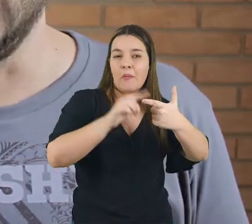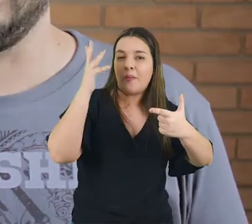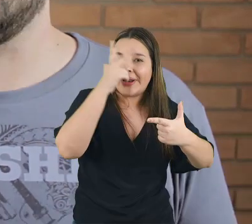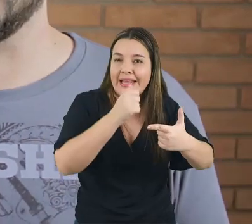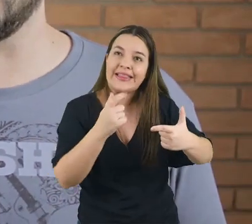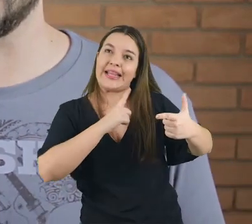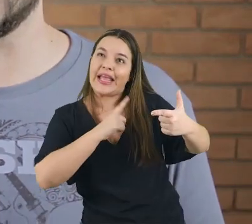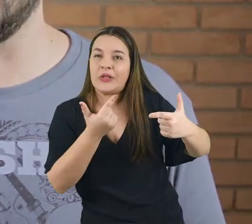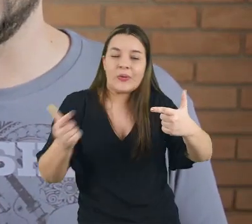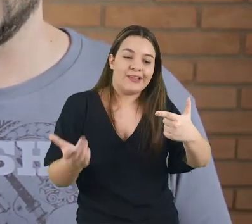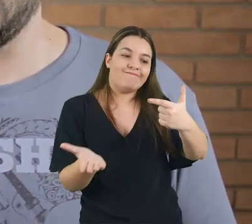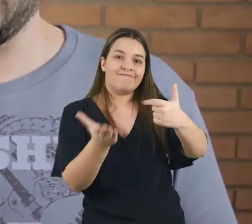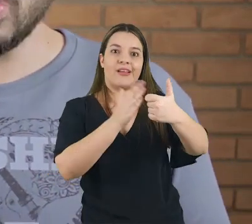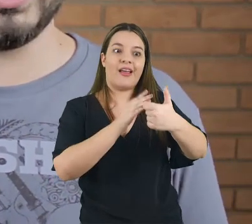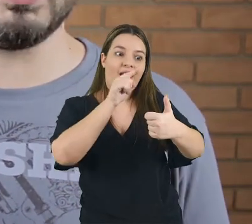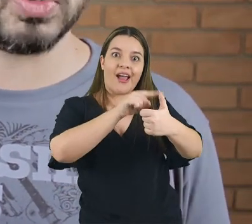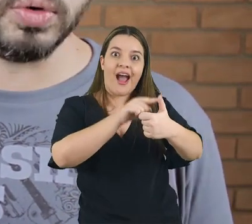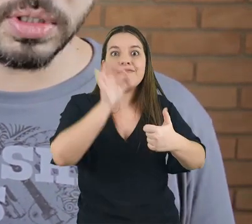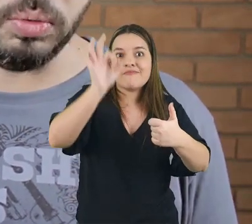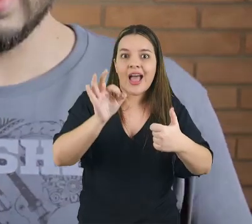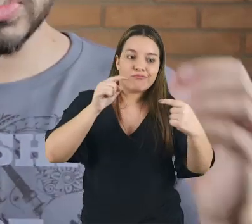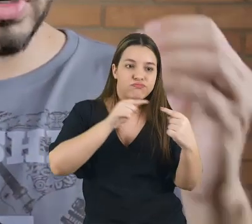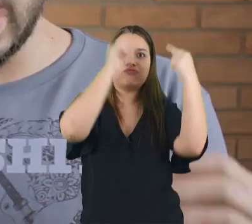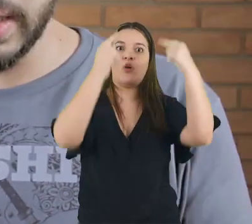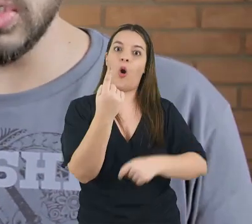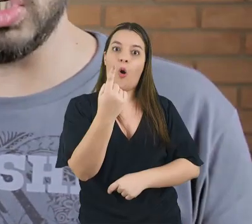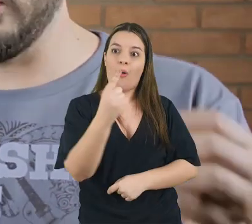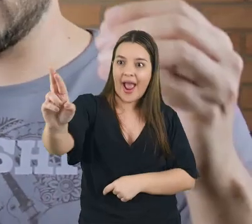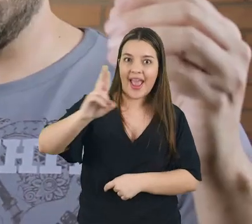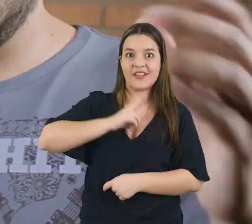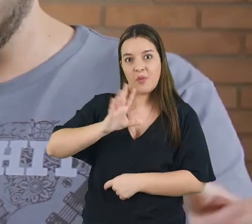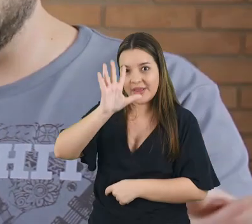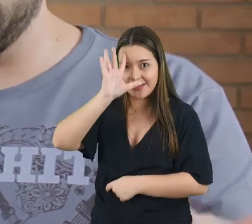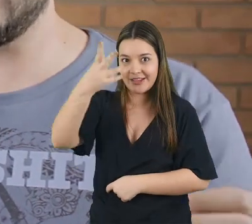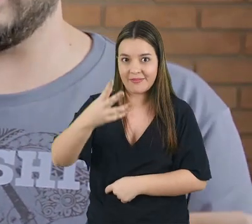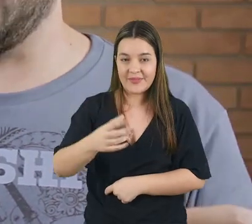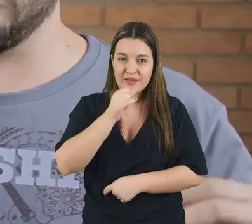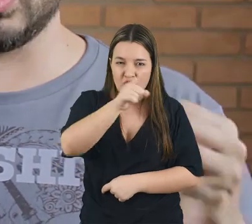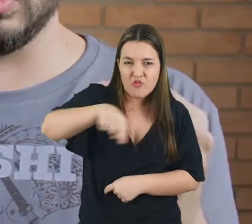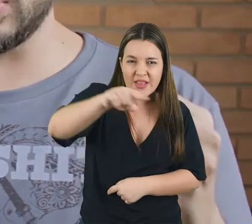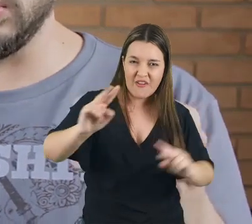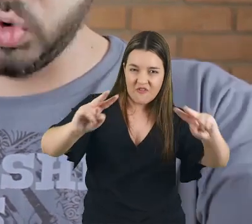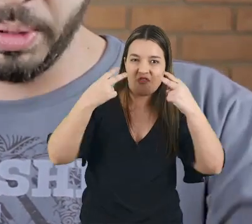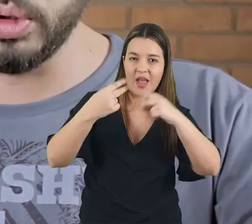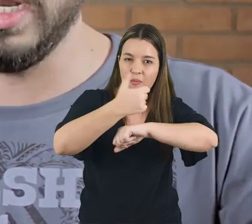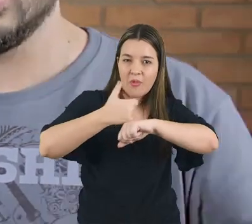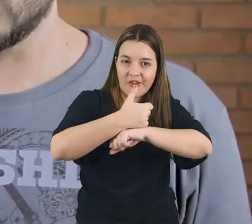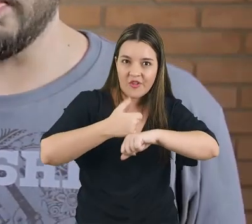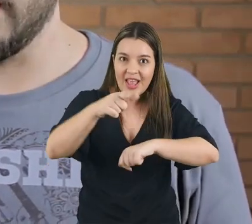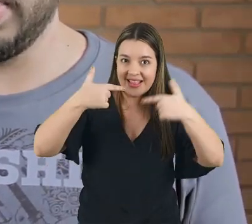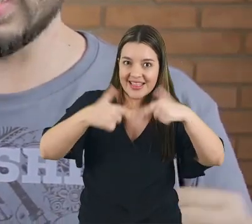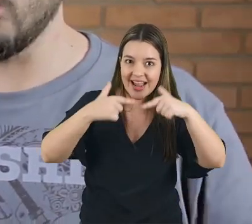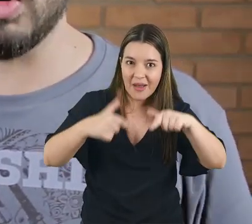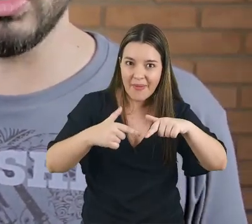bonita, nem toda solução é realmente uma solução. Então, se você que está assistindo, você é designer e você está usando o seu superpoder